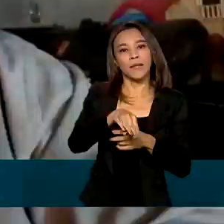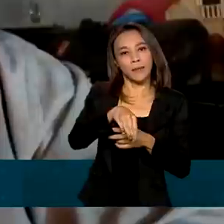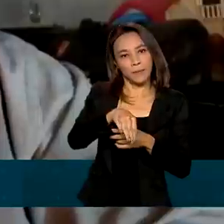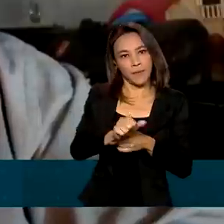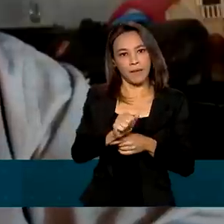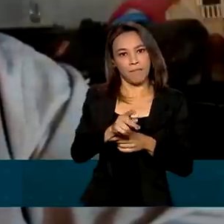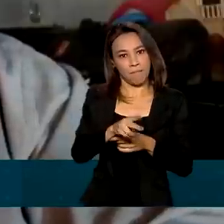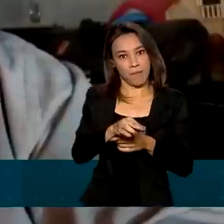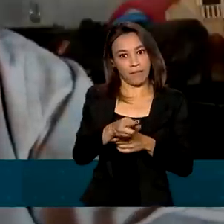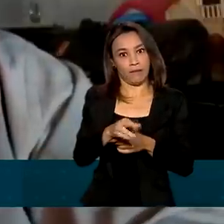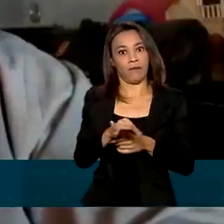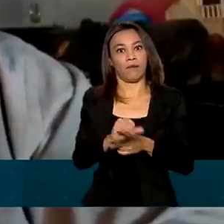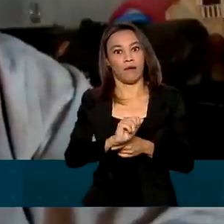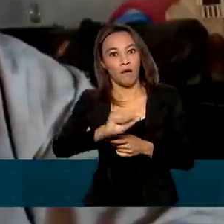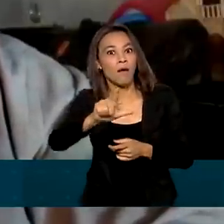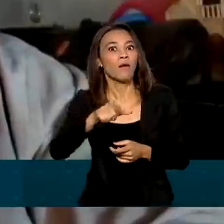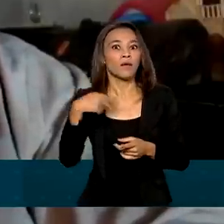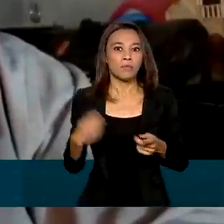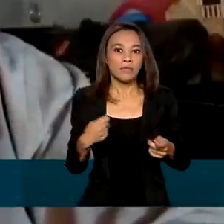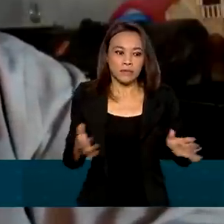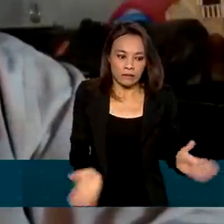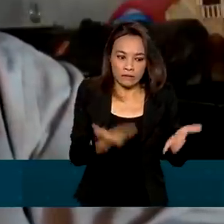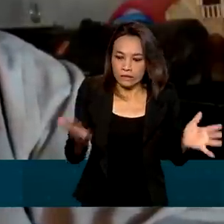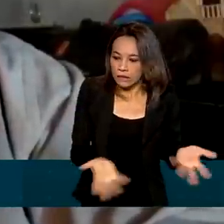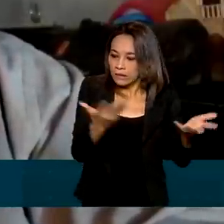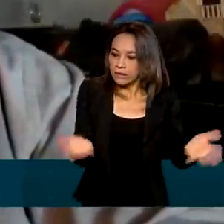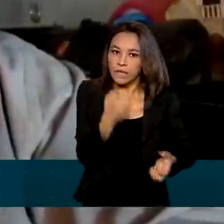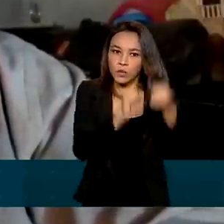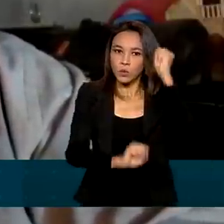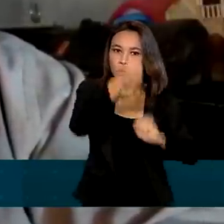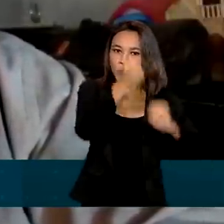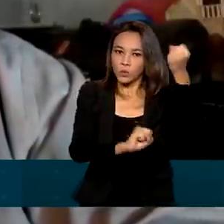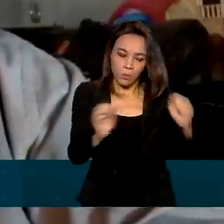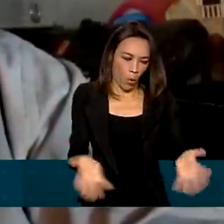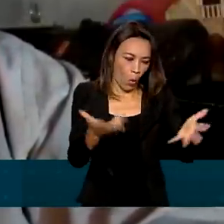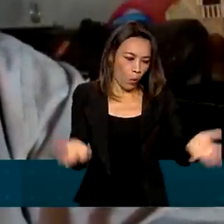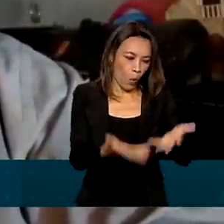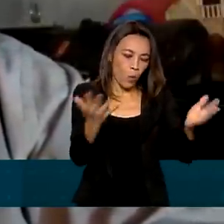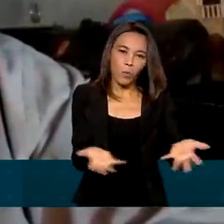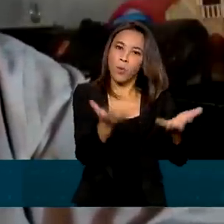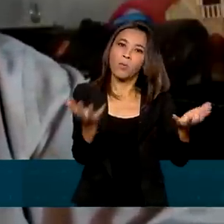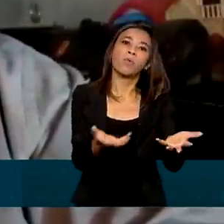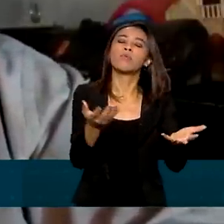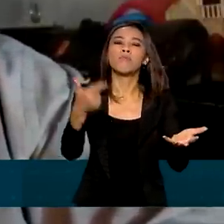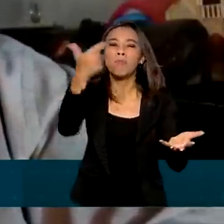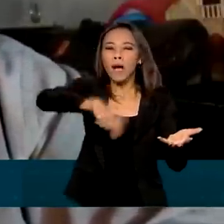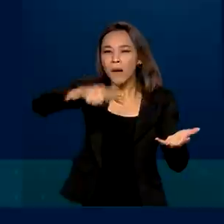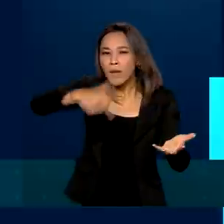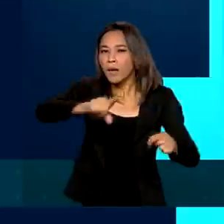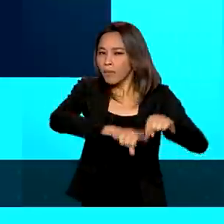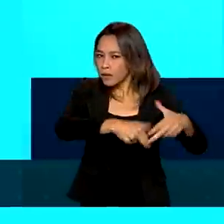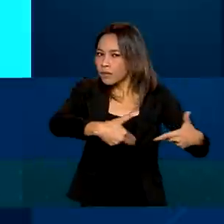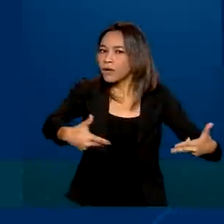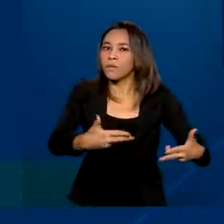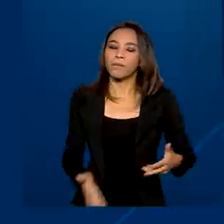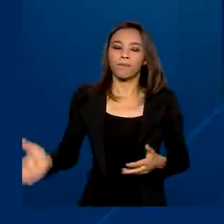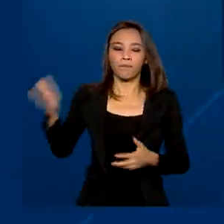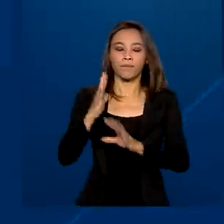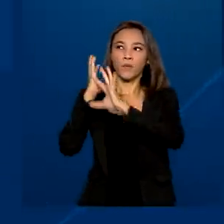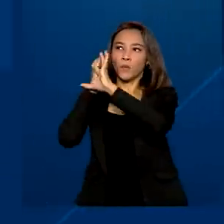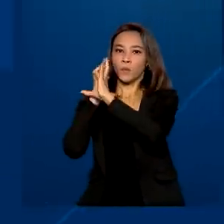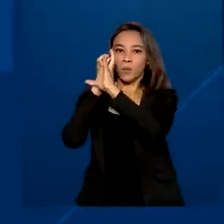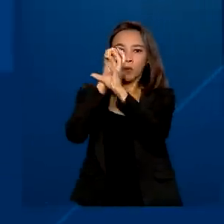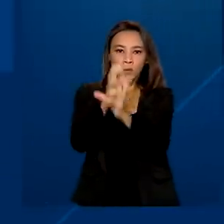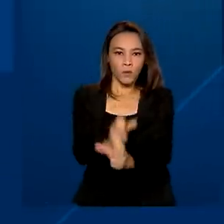elevando a sua produção e, portanto, demandando mais insumos no comércio internacional. No acumulado dos